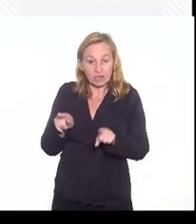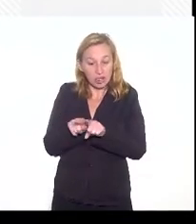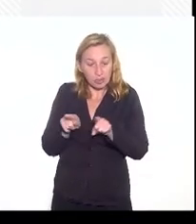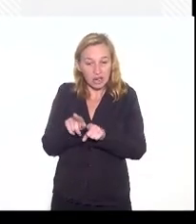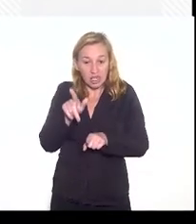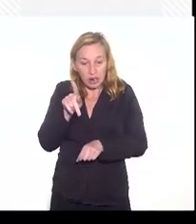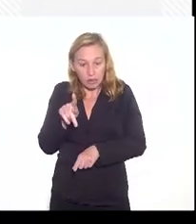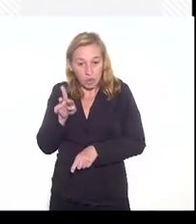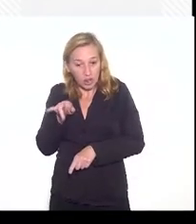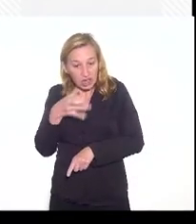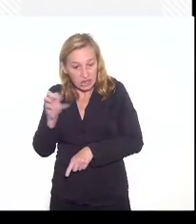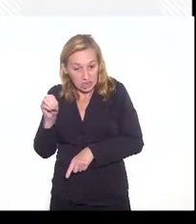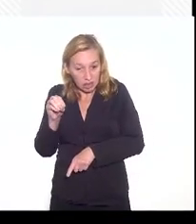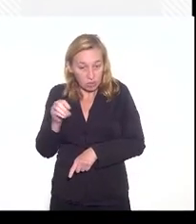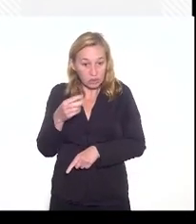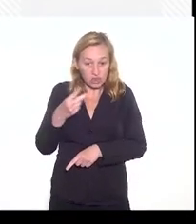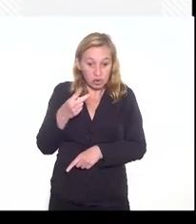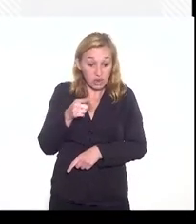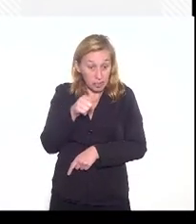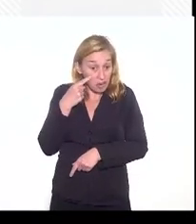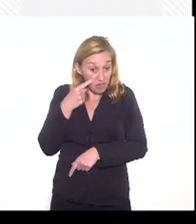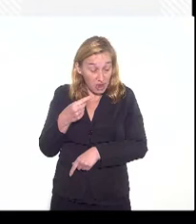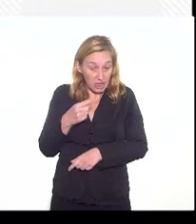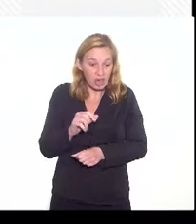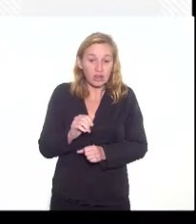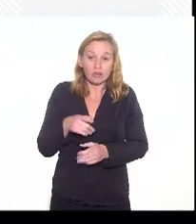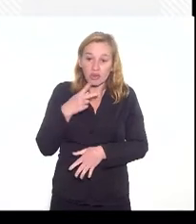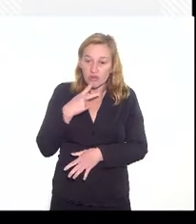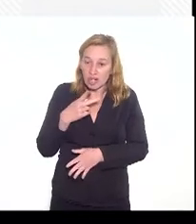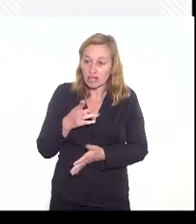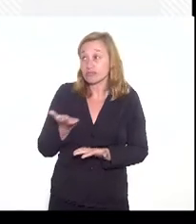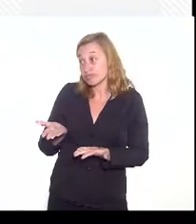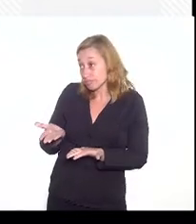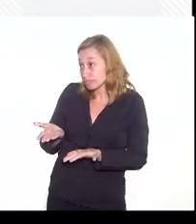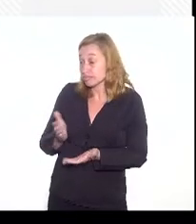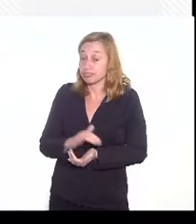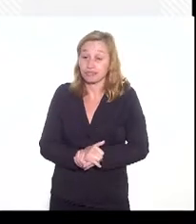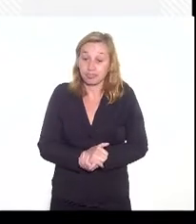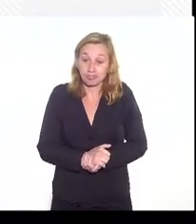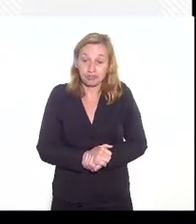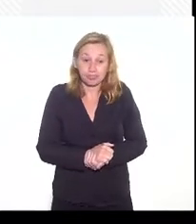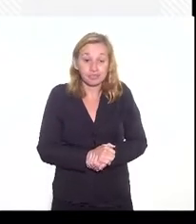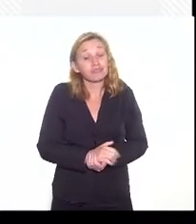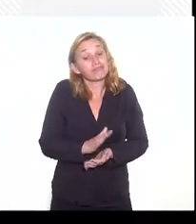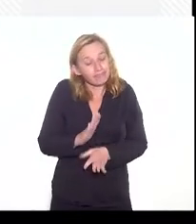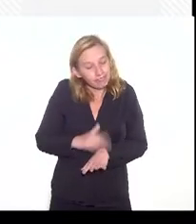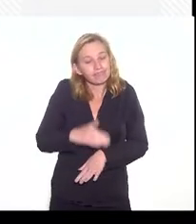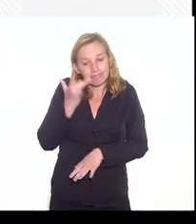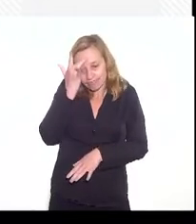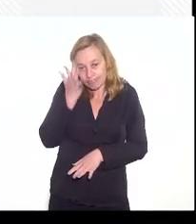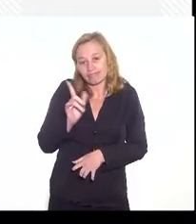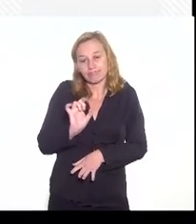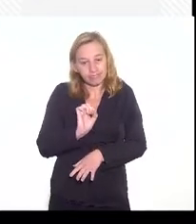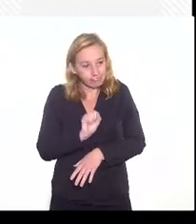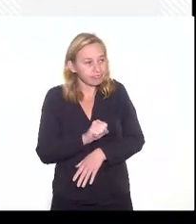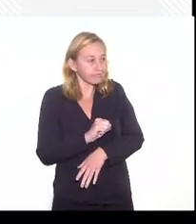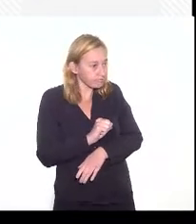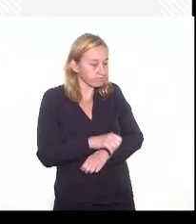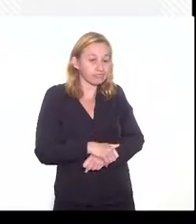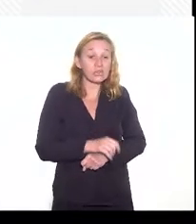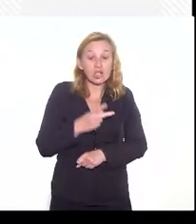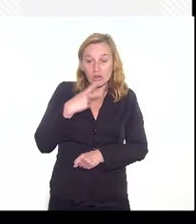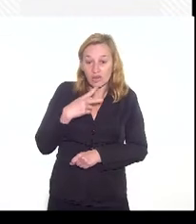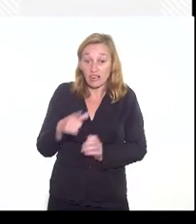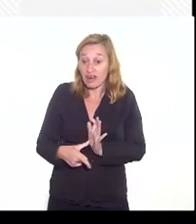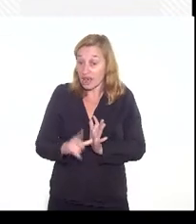em pecúnia. Por isso que eu digo que a conversão mais liada. É mais fácil. É, é. Quando eu